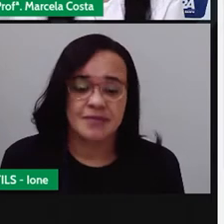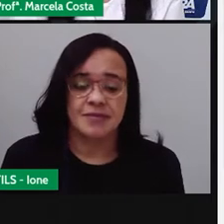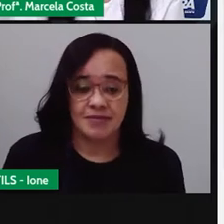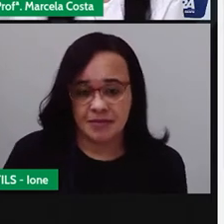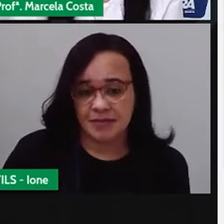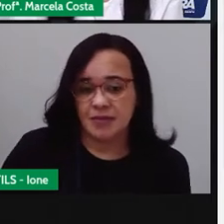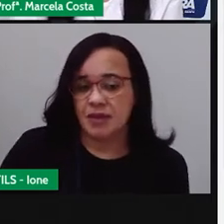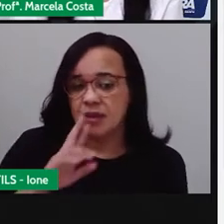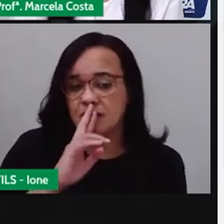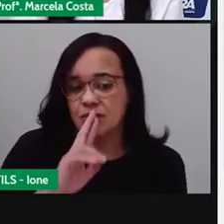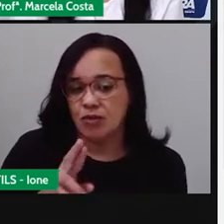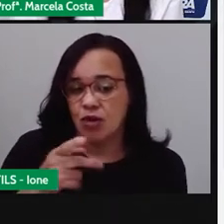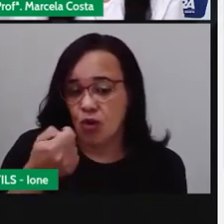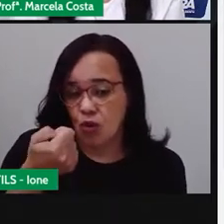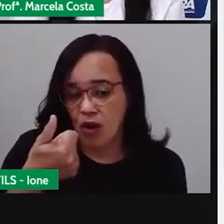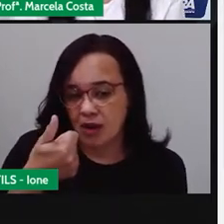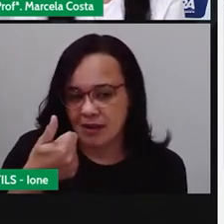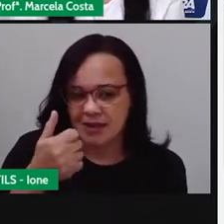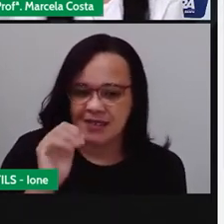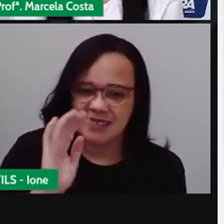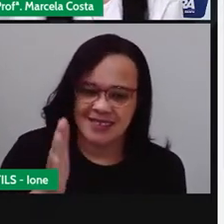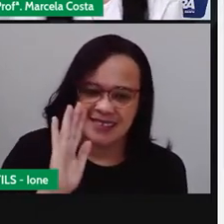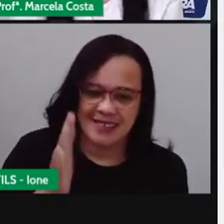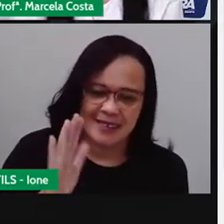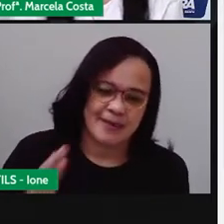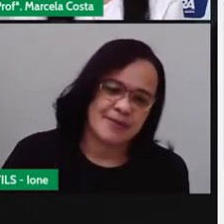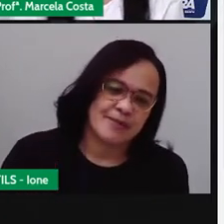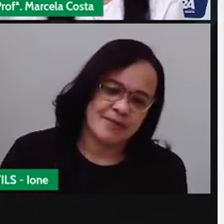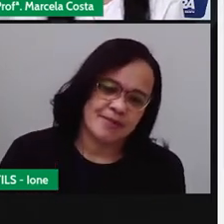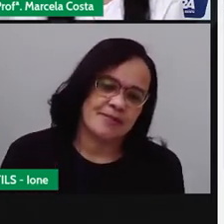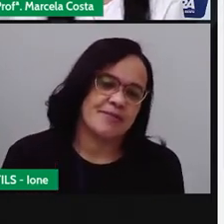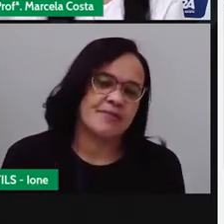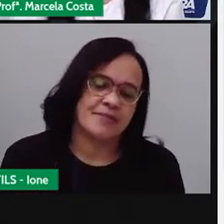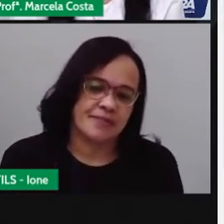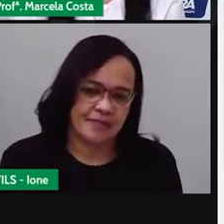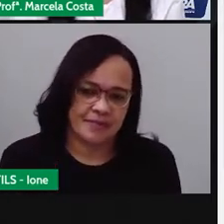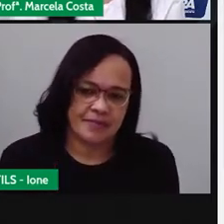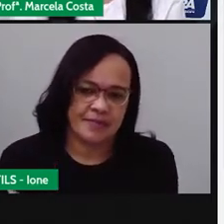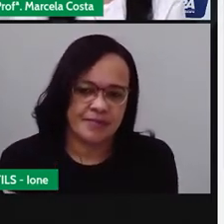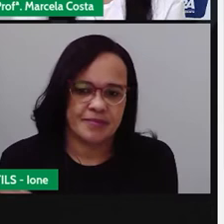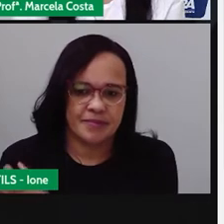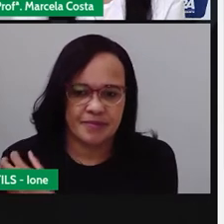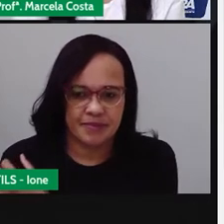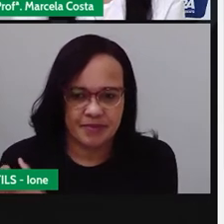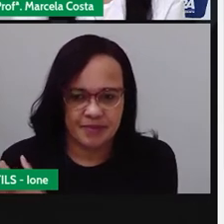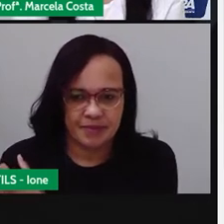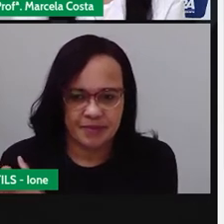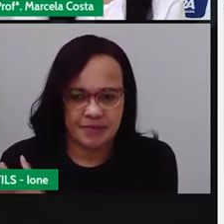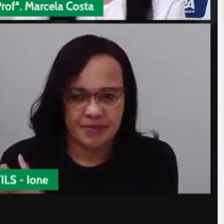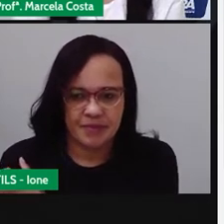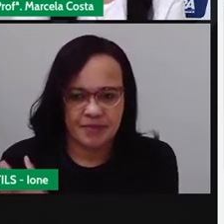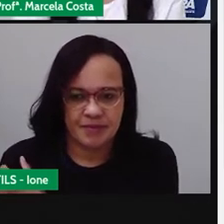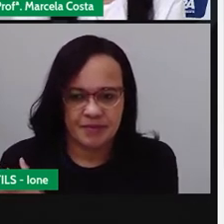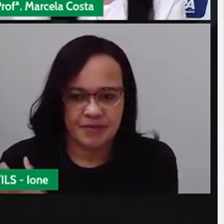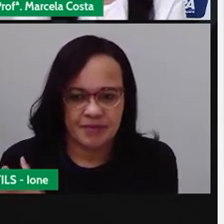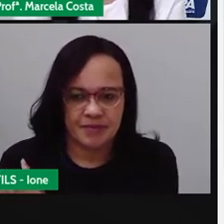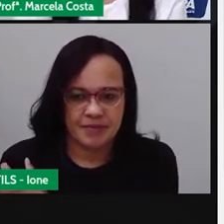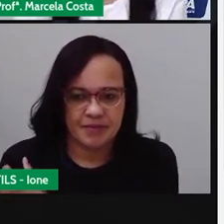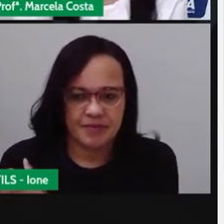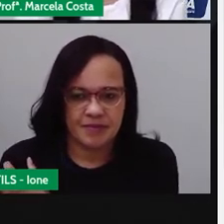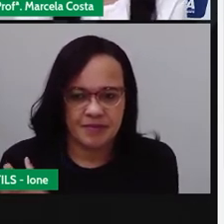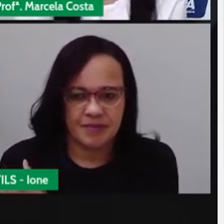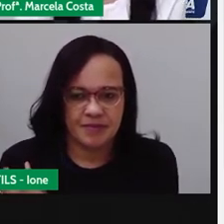zero. Deixa ajeitar aqui o número zero, Tá, criança? Pra gente